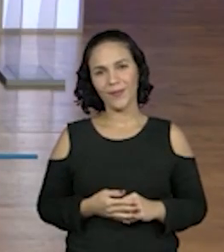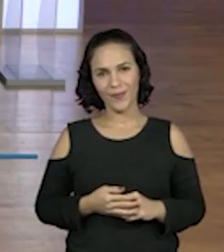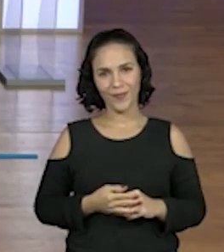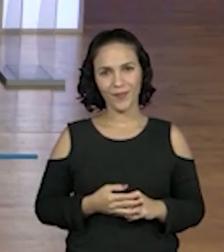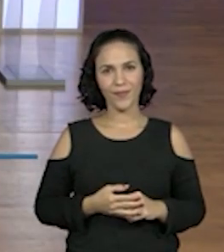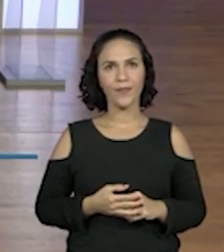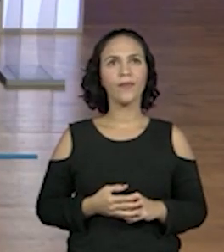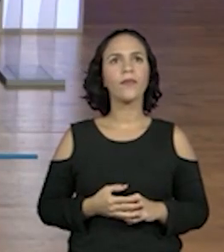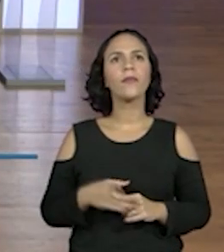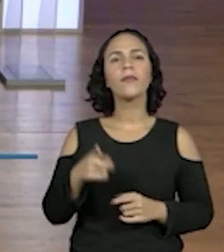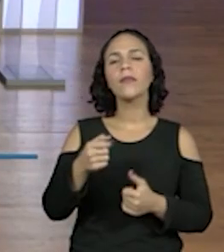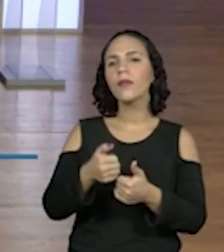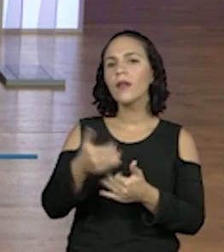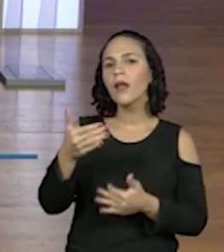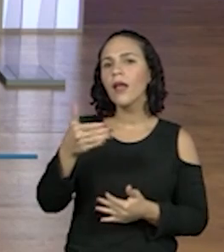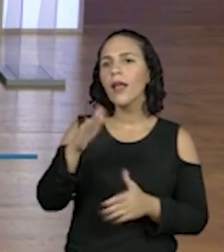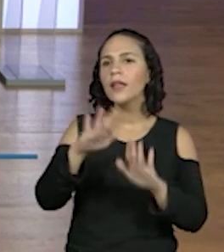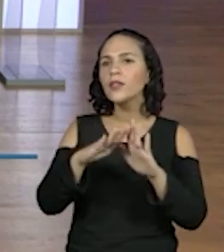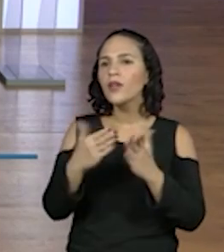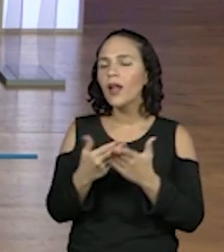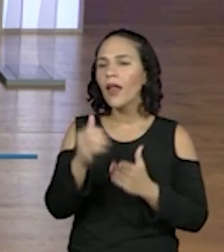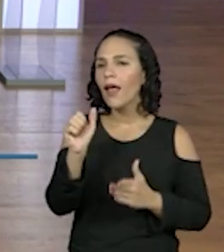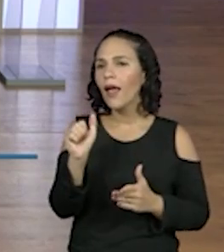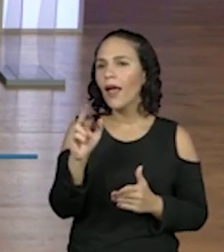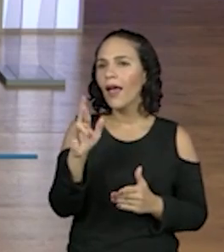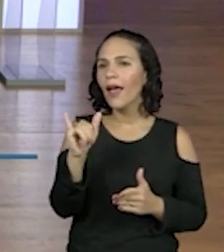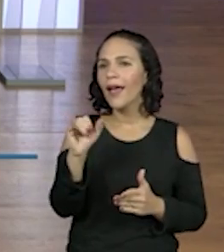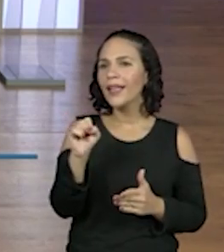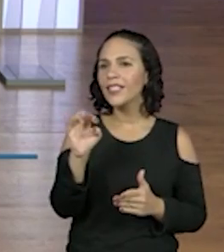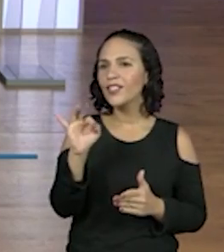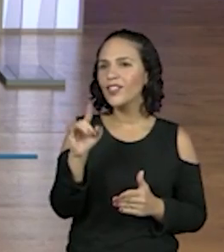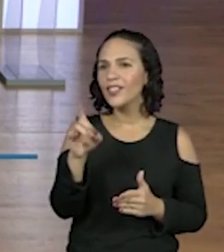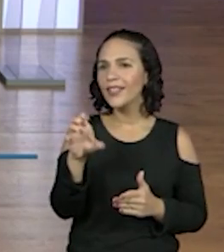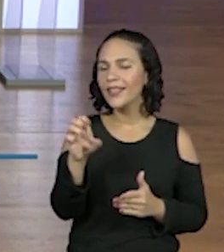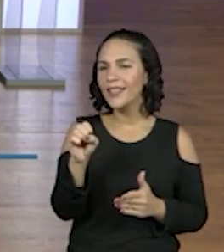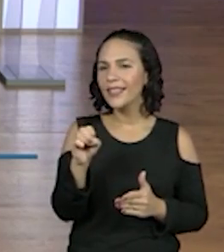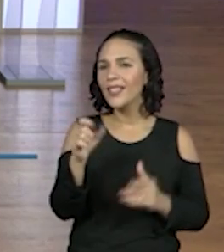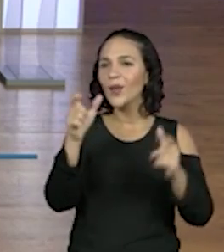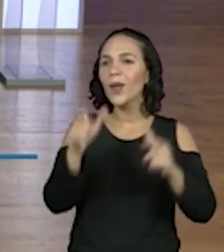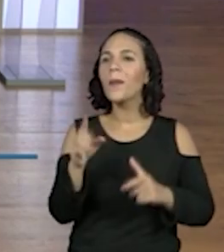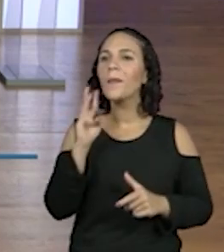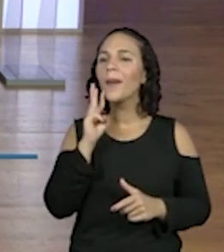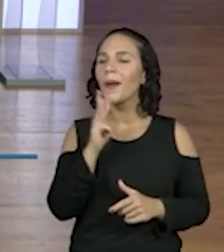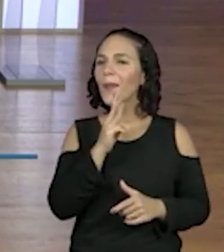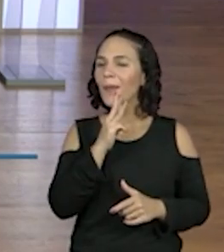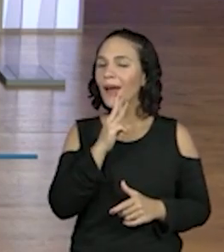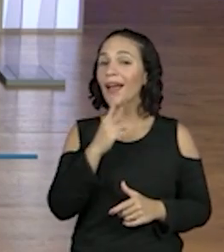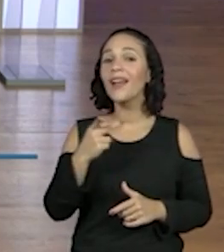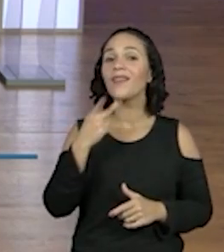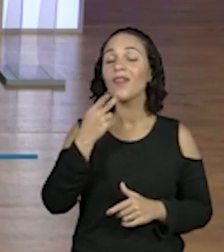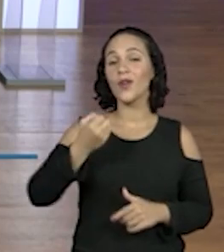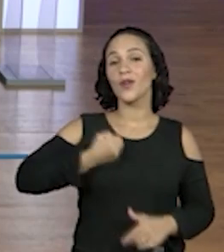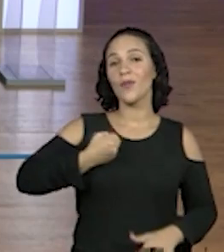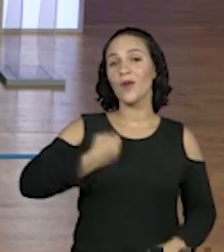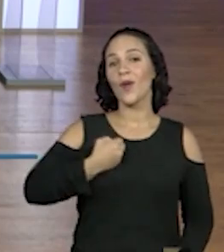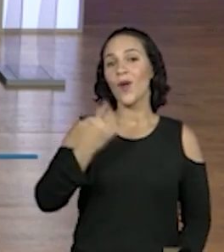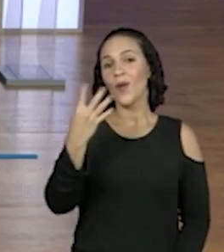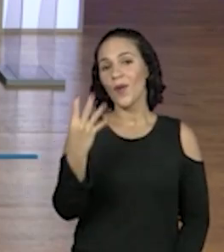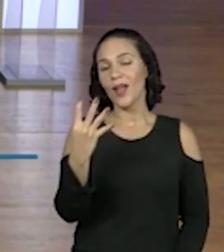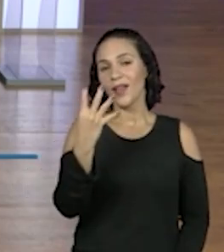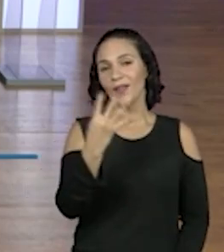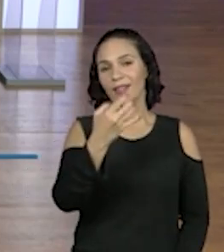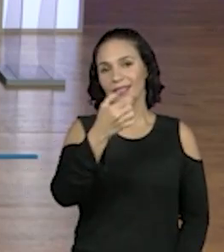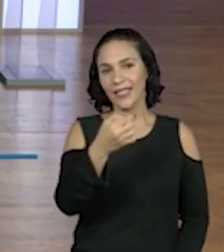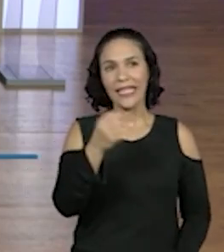A escola Aristides de Mauá sugeriu quatrocentos e quarenta e sete. Dá tempo?